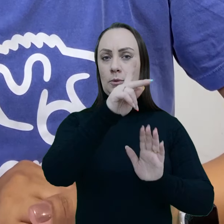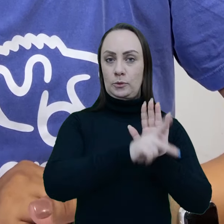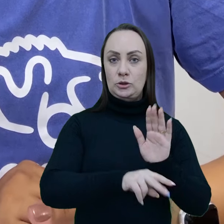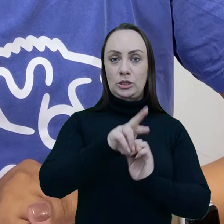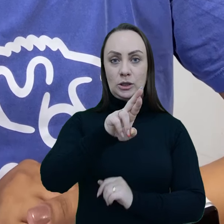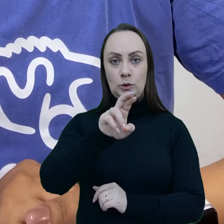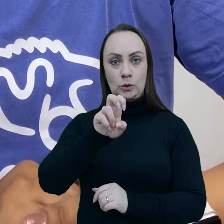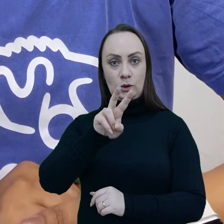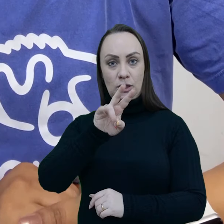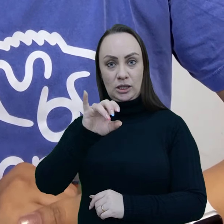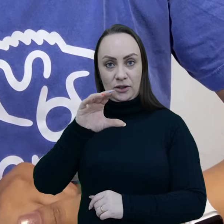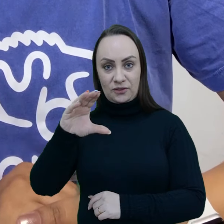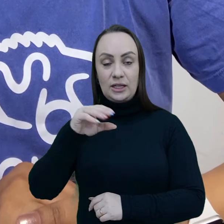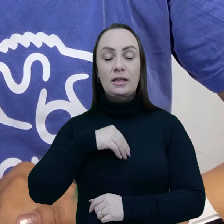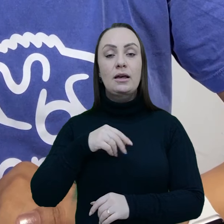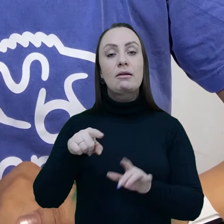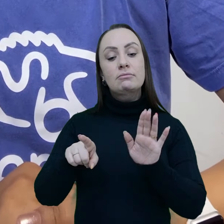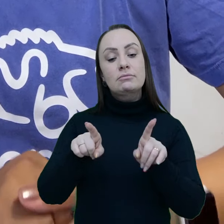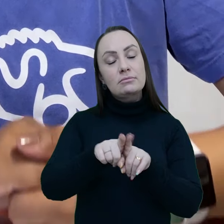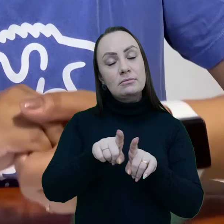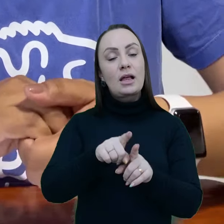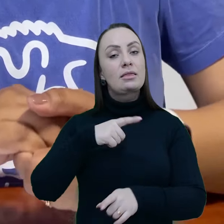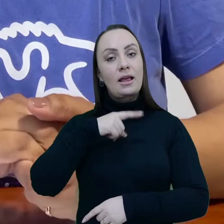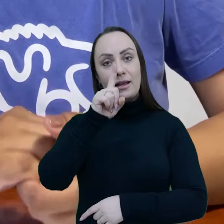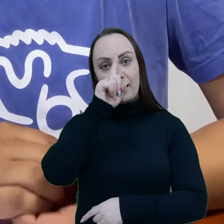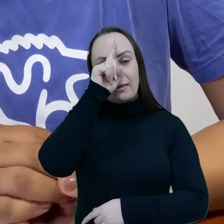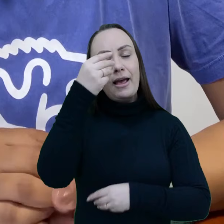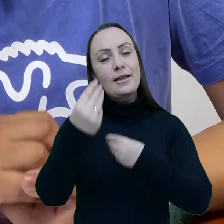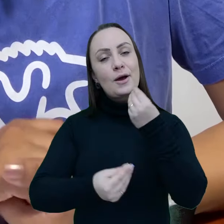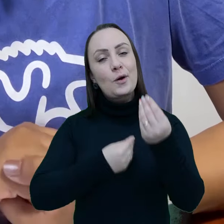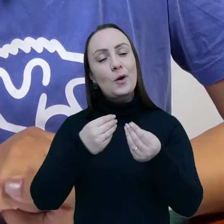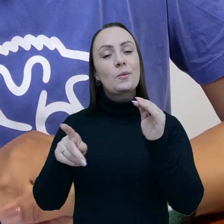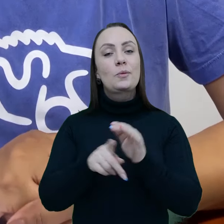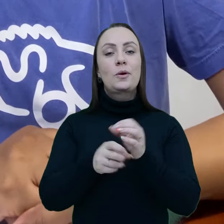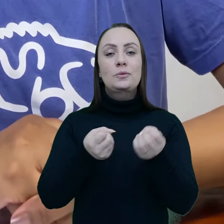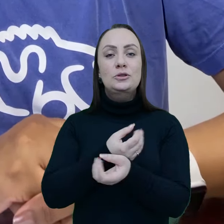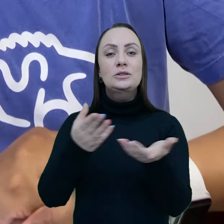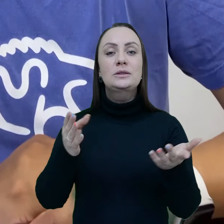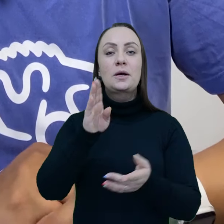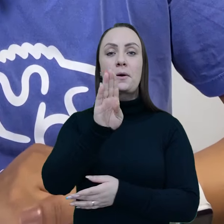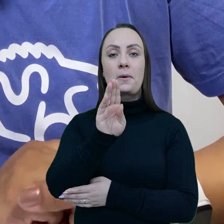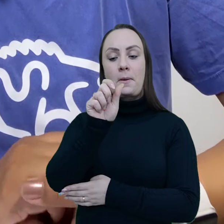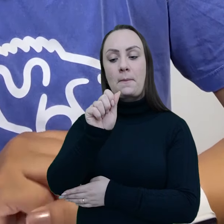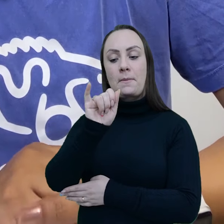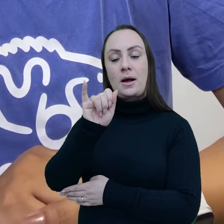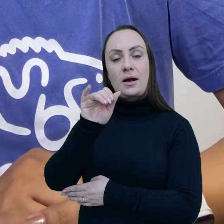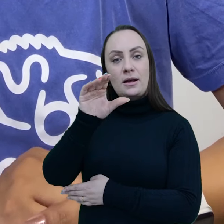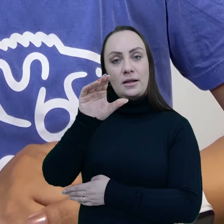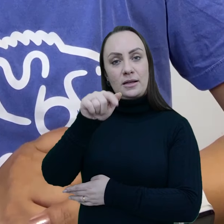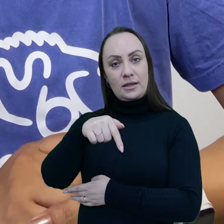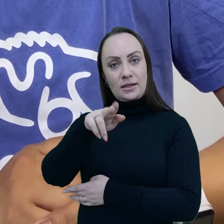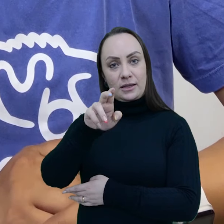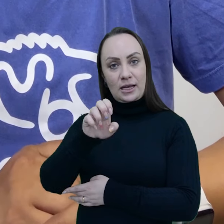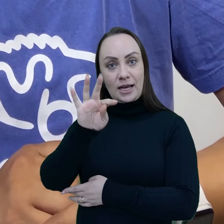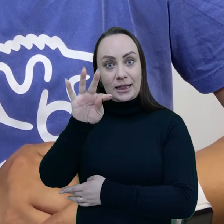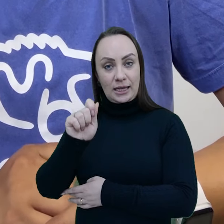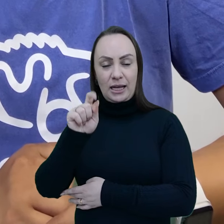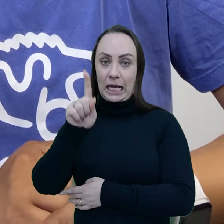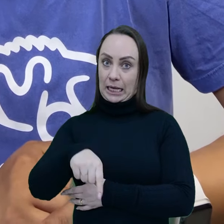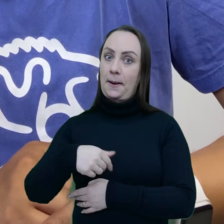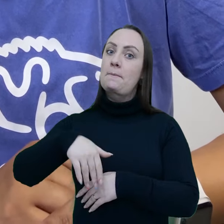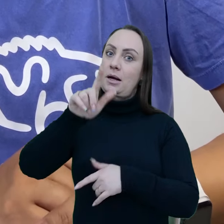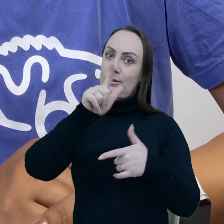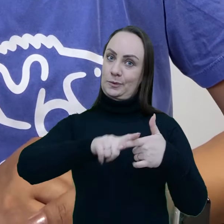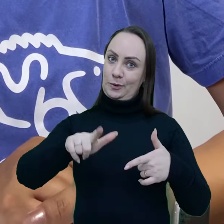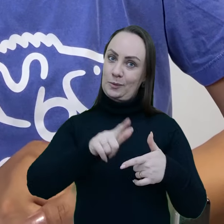Recentemente, o projeto Rebique veio com algumas ideias de dispositivos de redução de bycatch. Esse talvez seja o maior